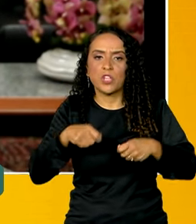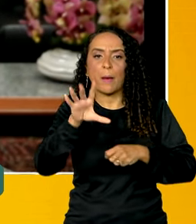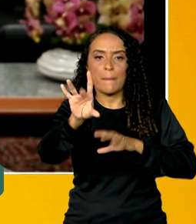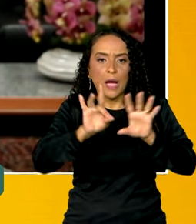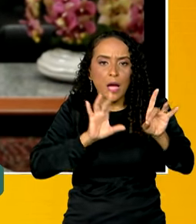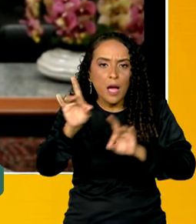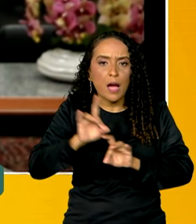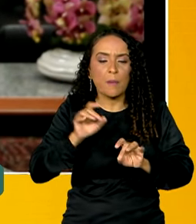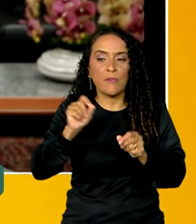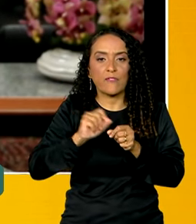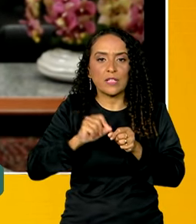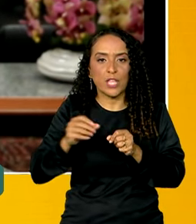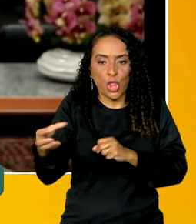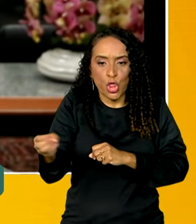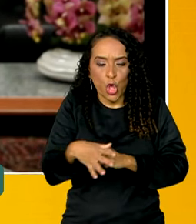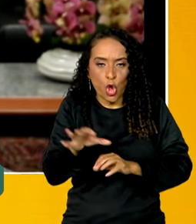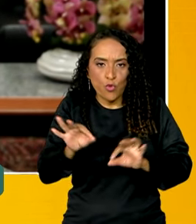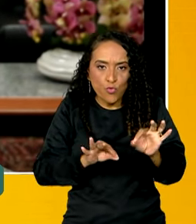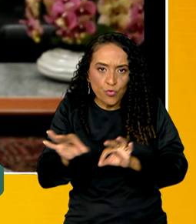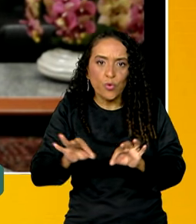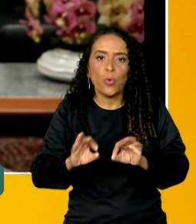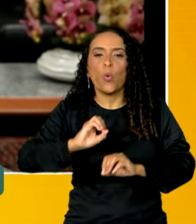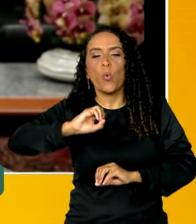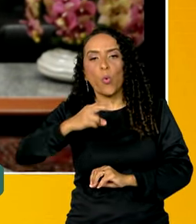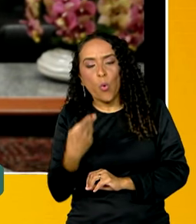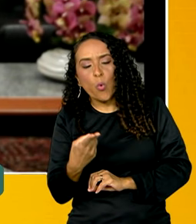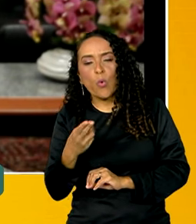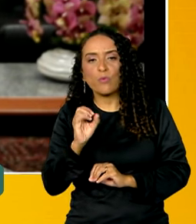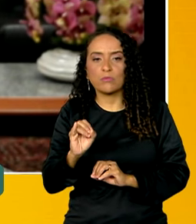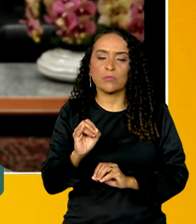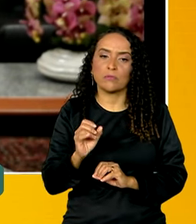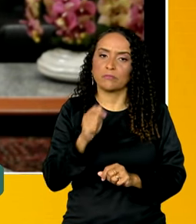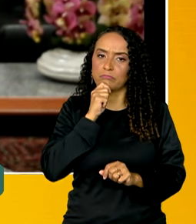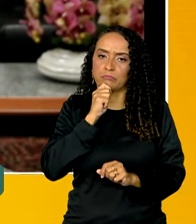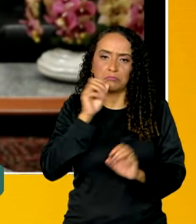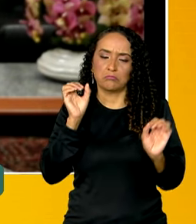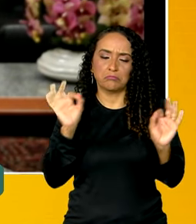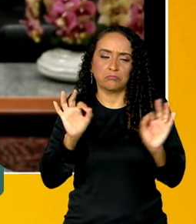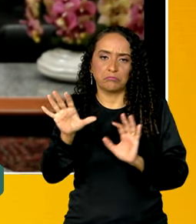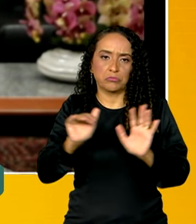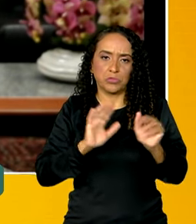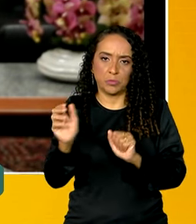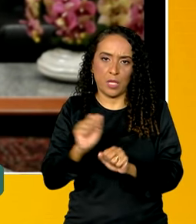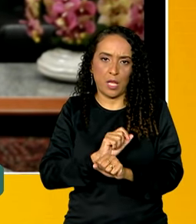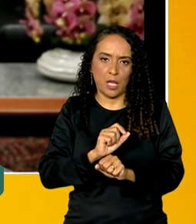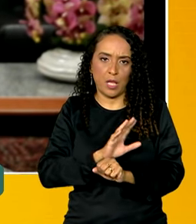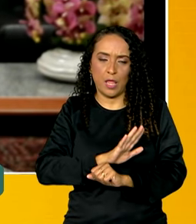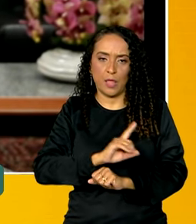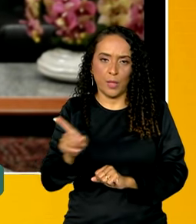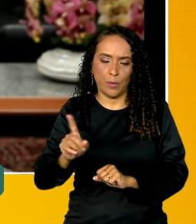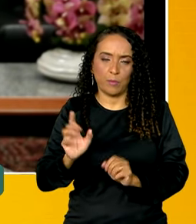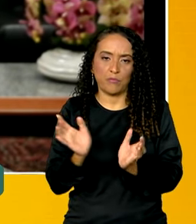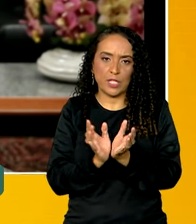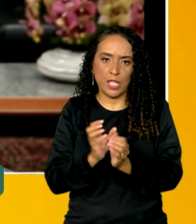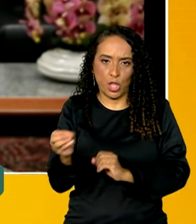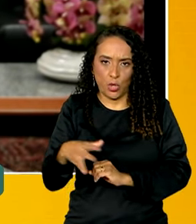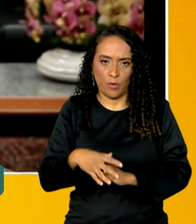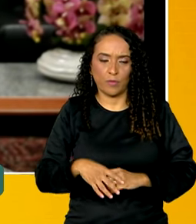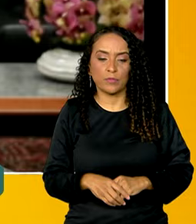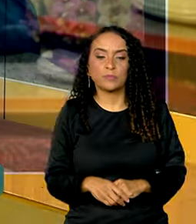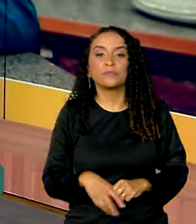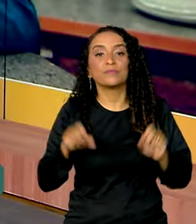selecionada para poder fazer essa atualização do cadastro ou se, por enquanto, ela ainda não está selecionada para este grupo para fazer a atualização.